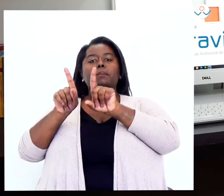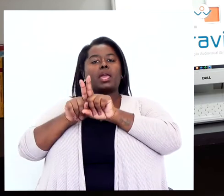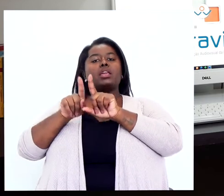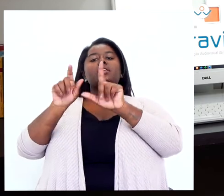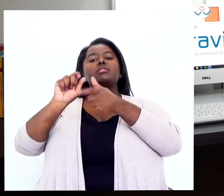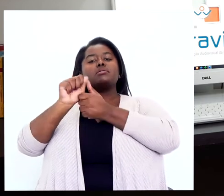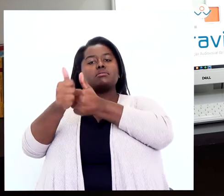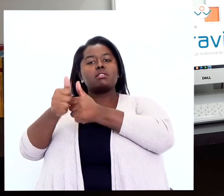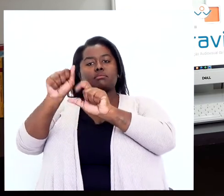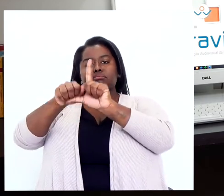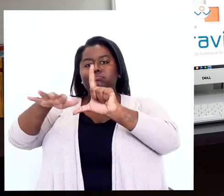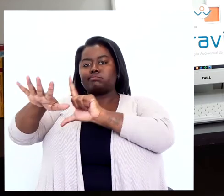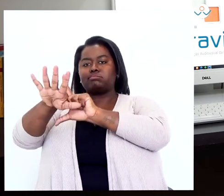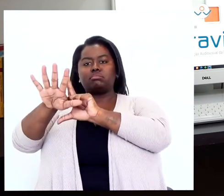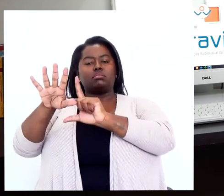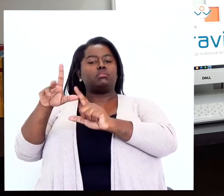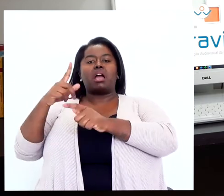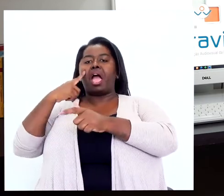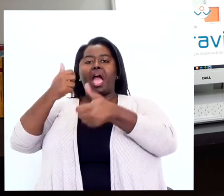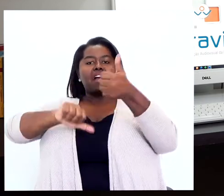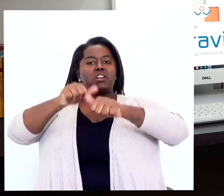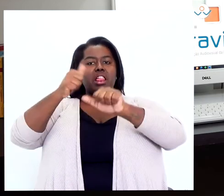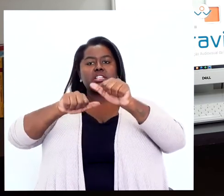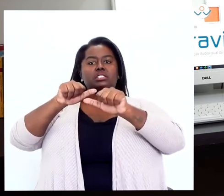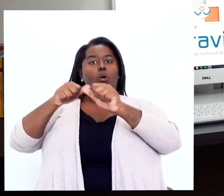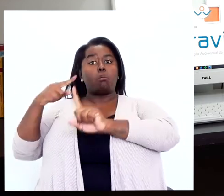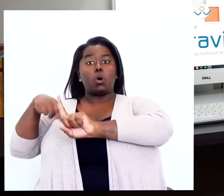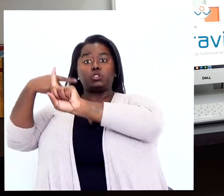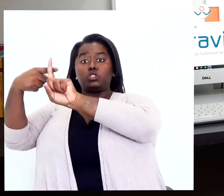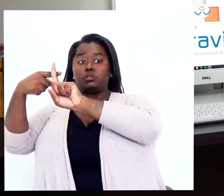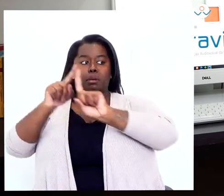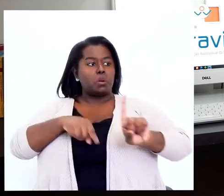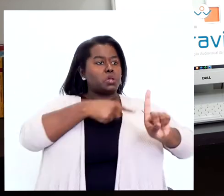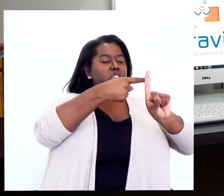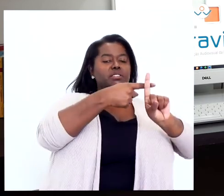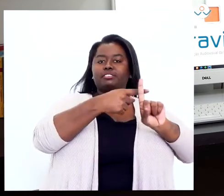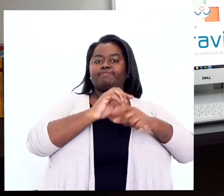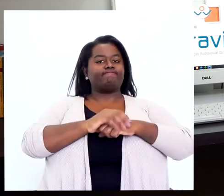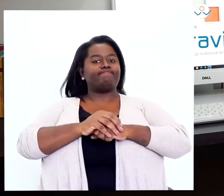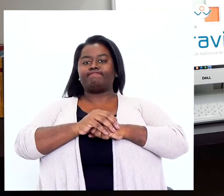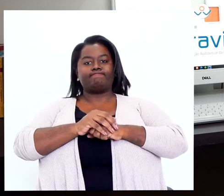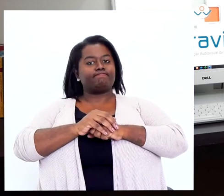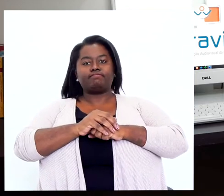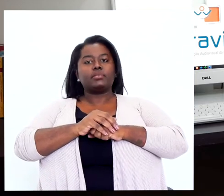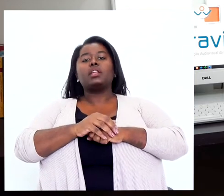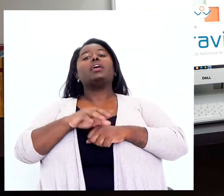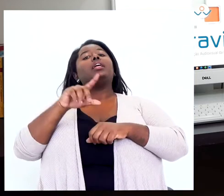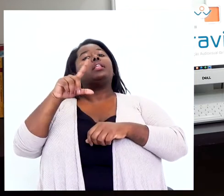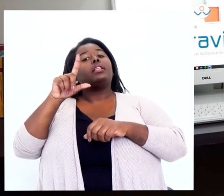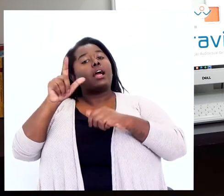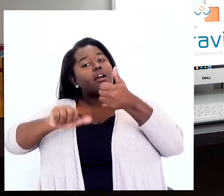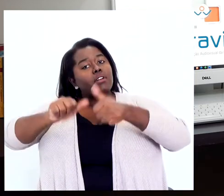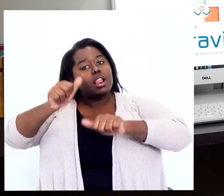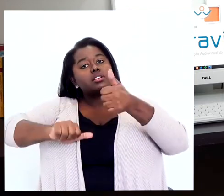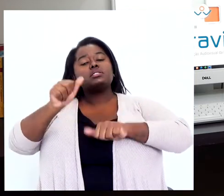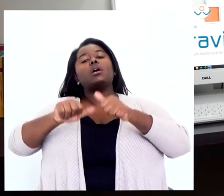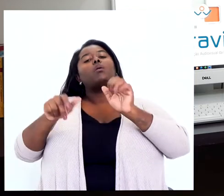guia de produções audiovisuais recebeu avaliação positiva. As avaliações positivas para